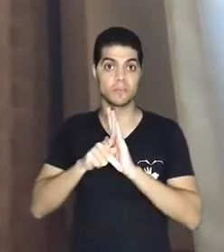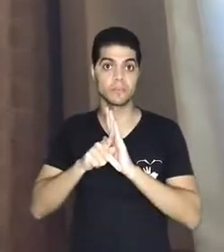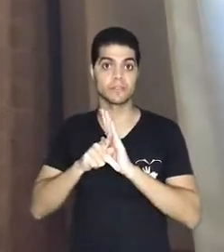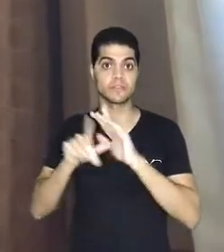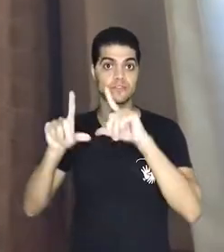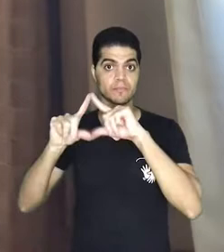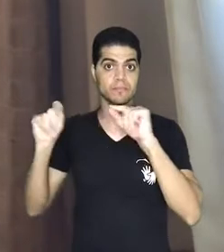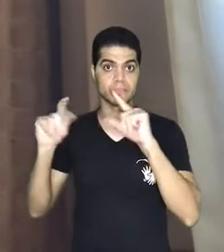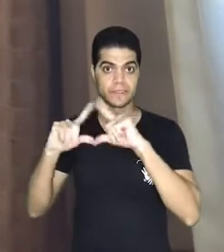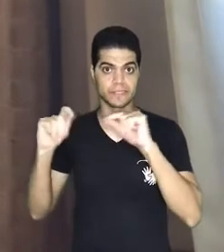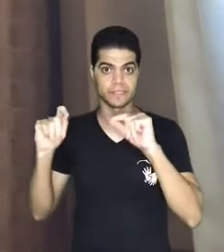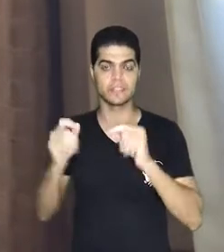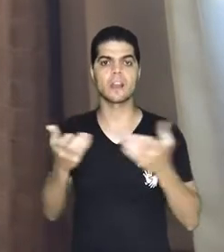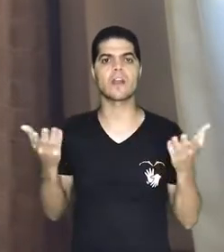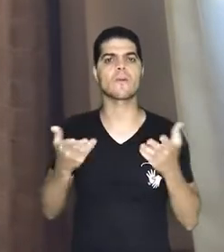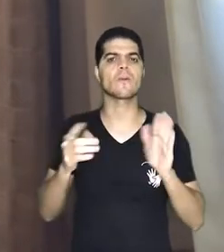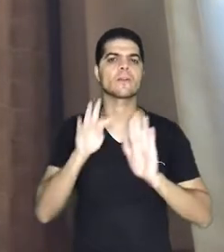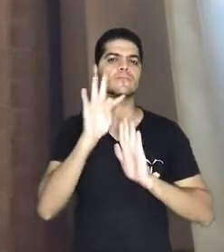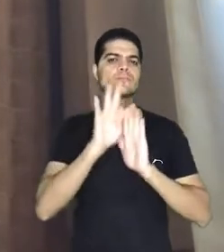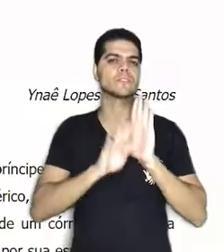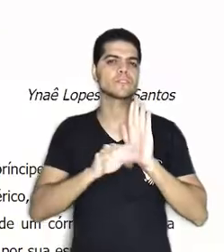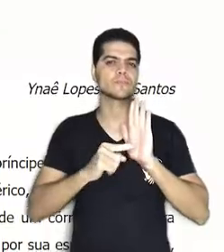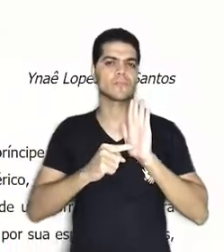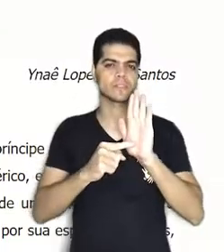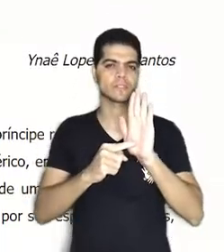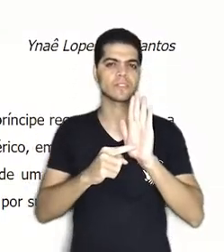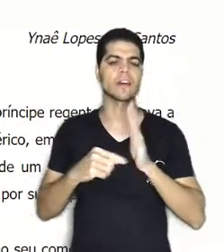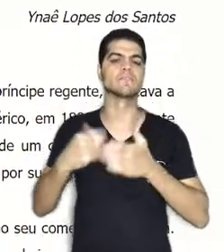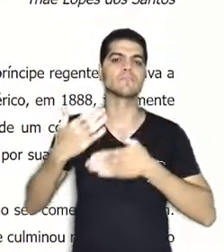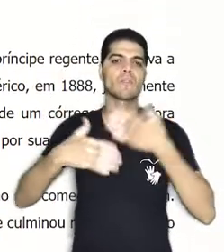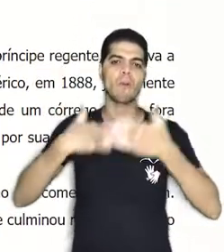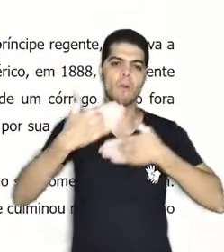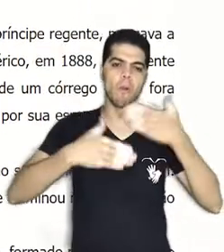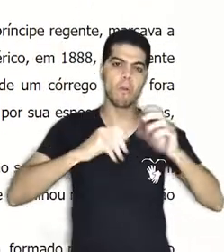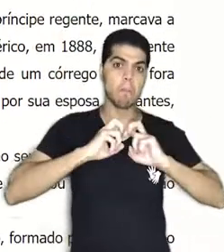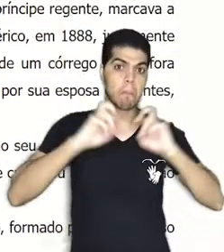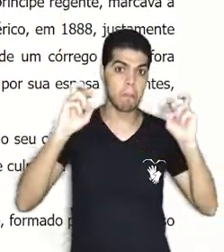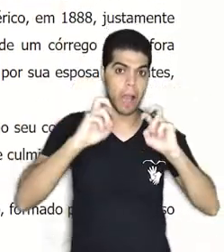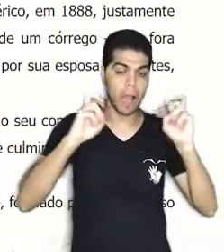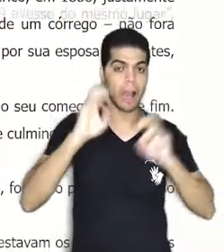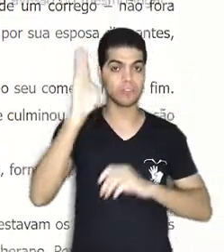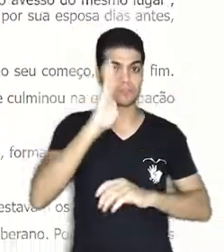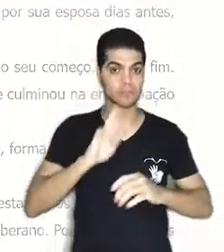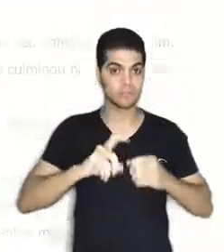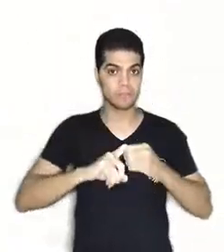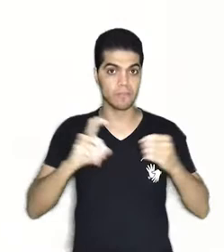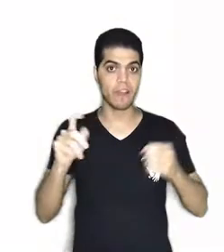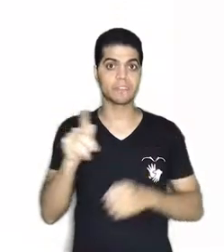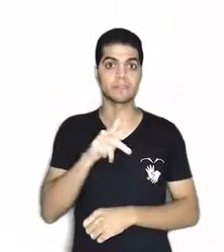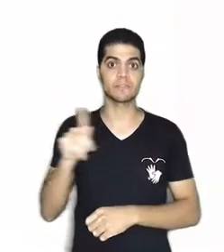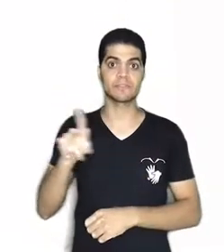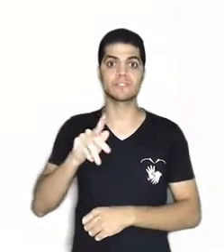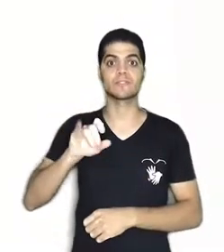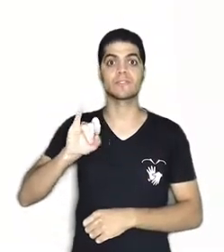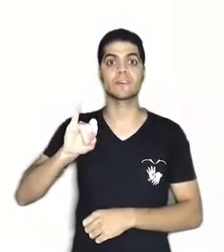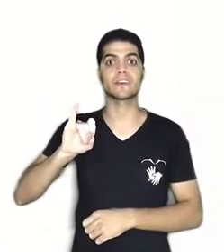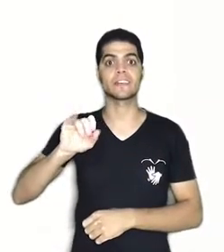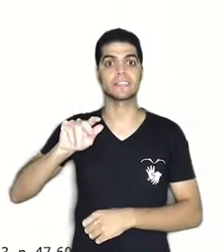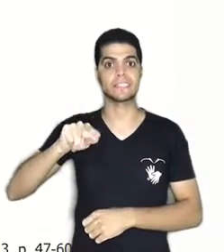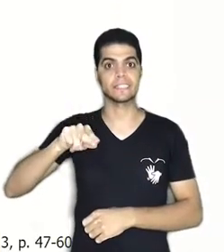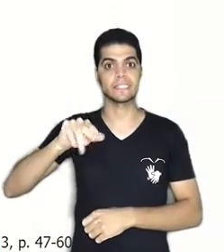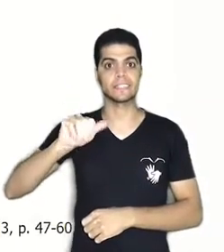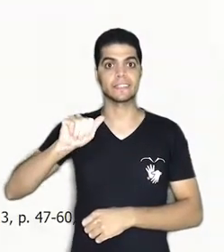Eu vou apresentar para vocês o texto Outros Gritos da Independência do Brasil, da professora Inaê Lopes dos Santos.